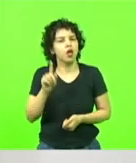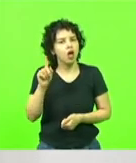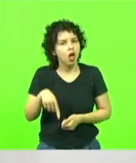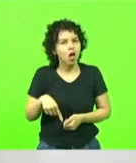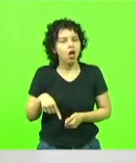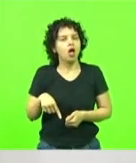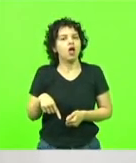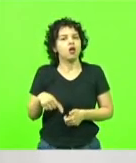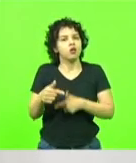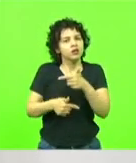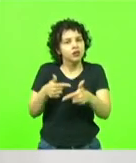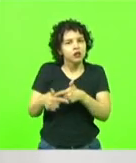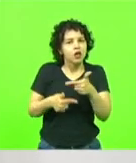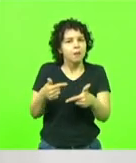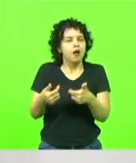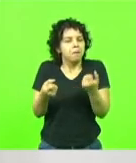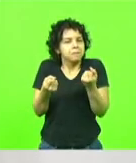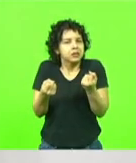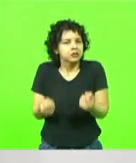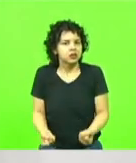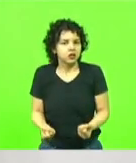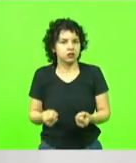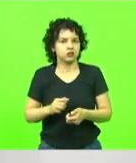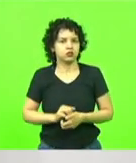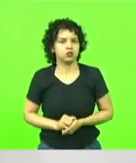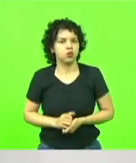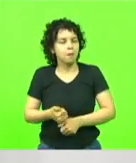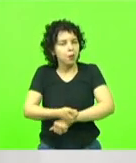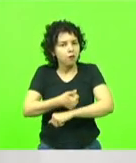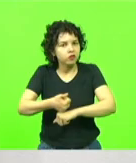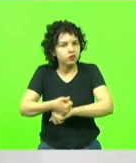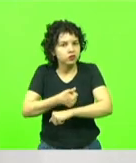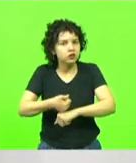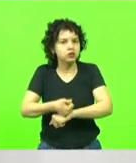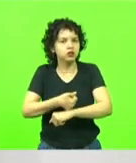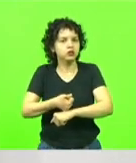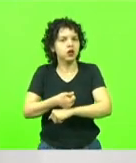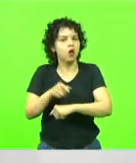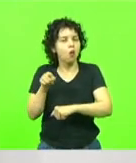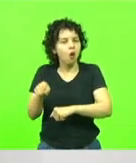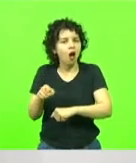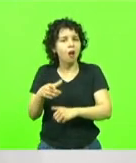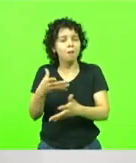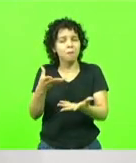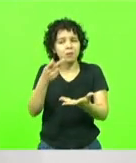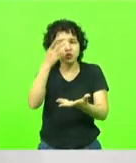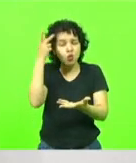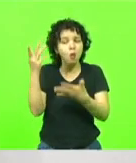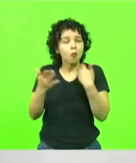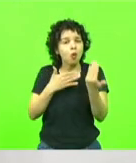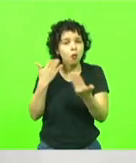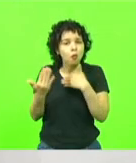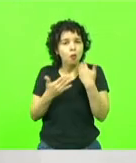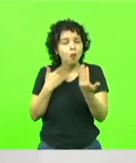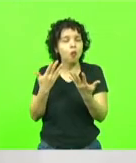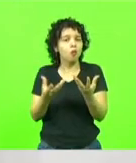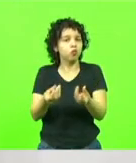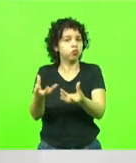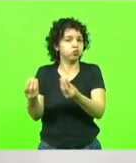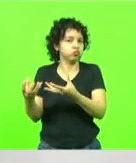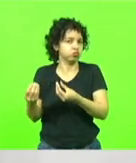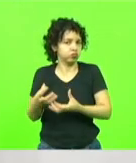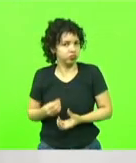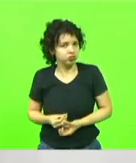uma carga pesada, sendo a profissão que concentra grande perda de profissionais em serviço, com percentual